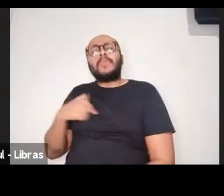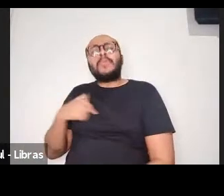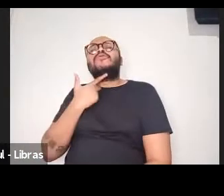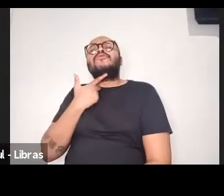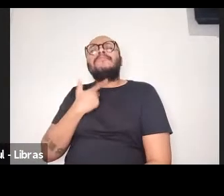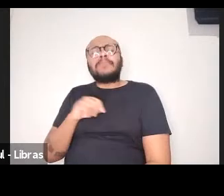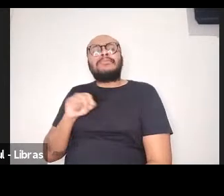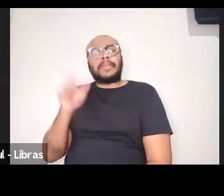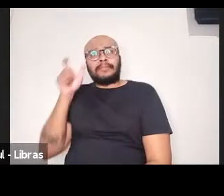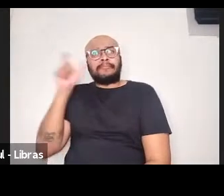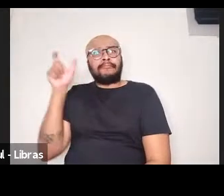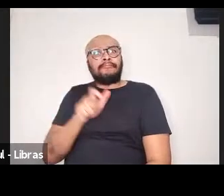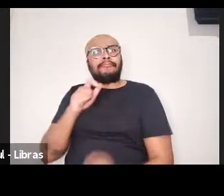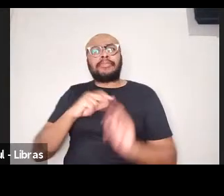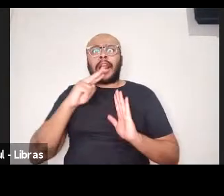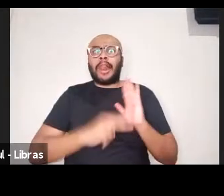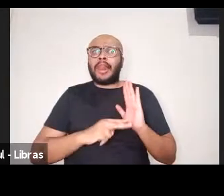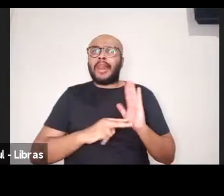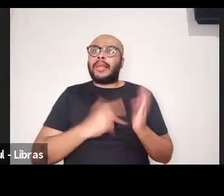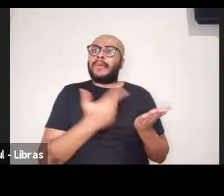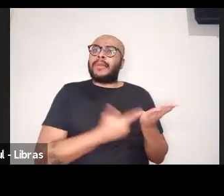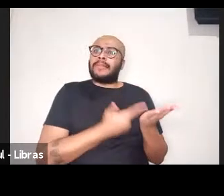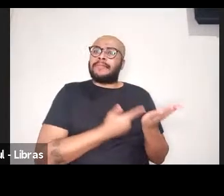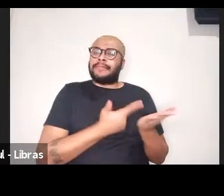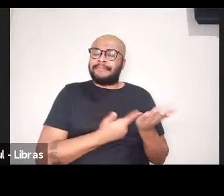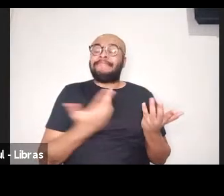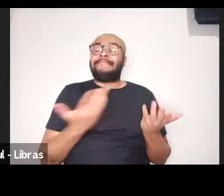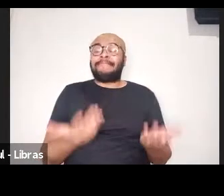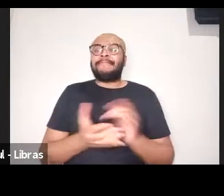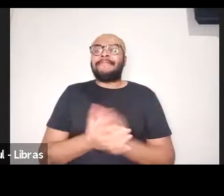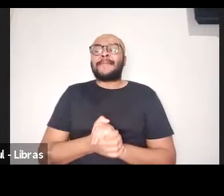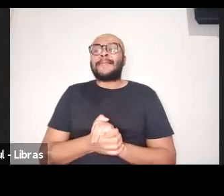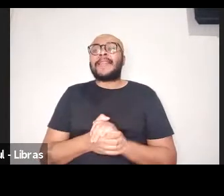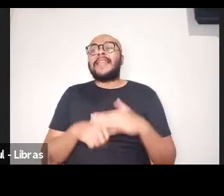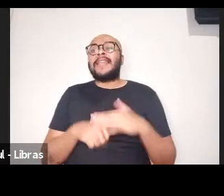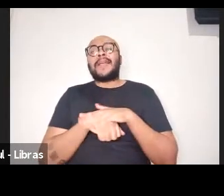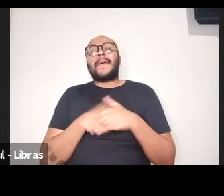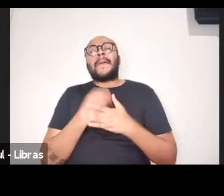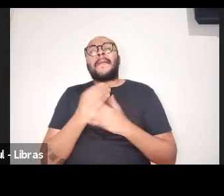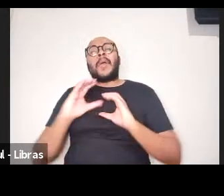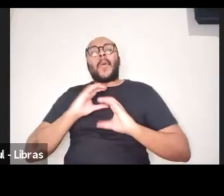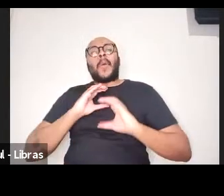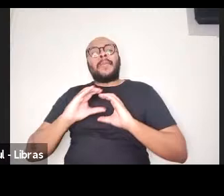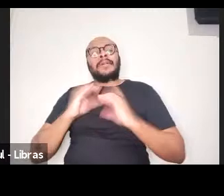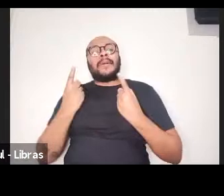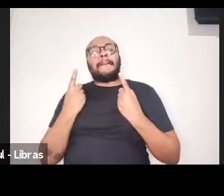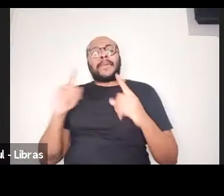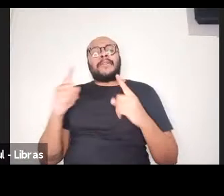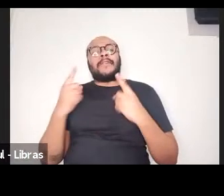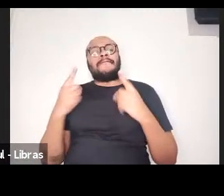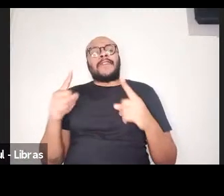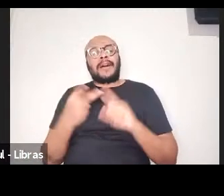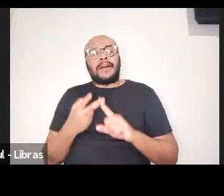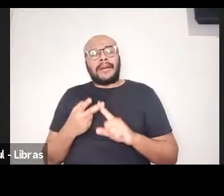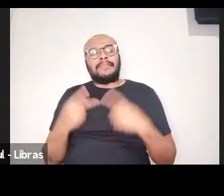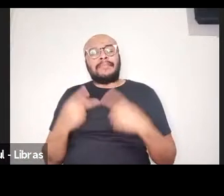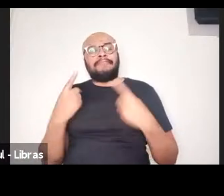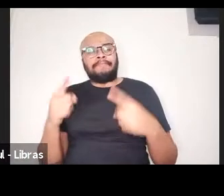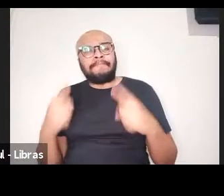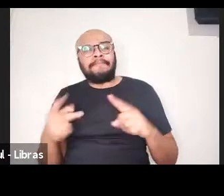o interesse em ler a obra. Então, é uma comunicação provocativa, é uma comunicação